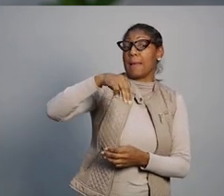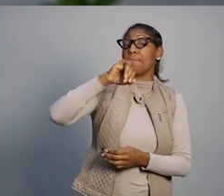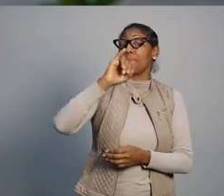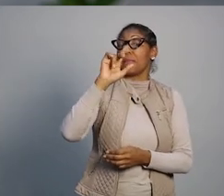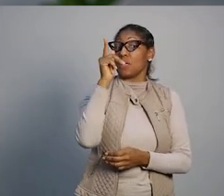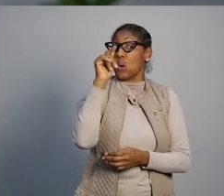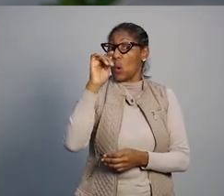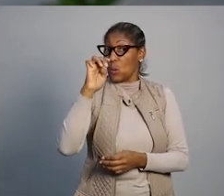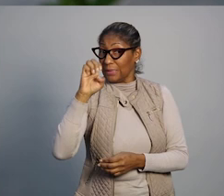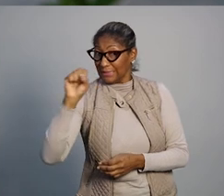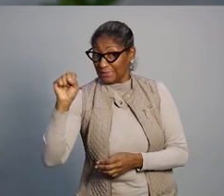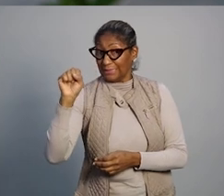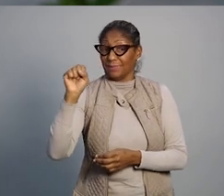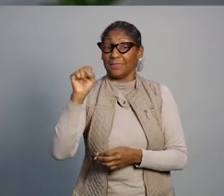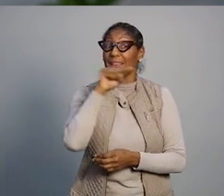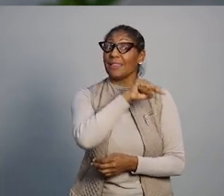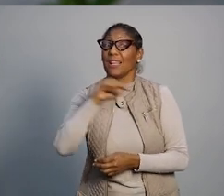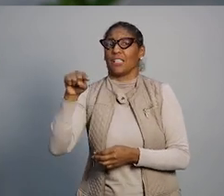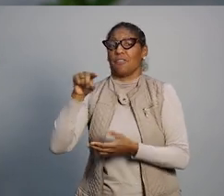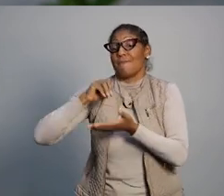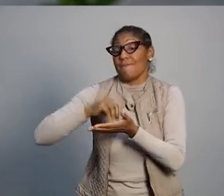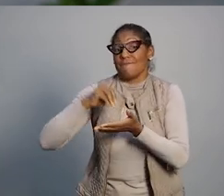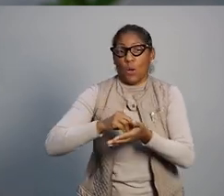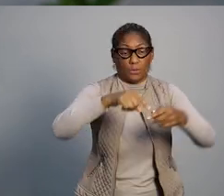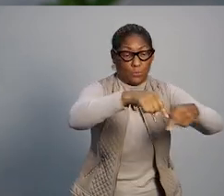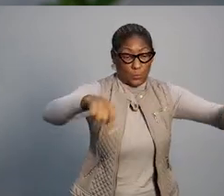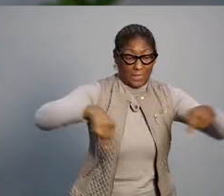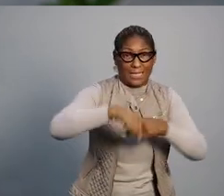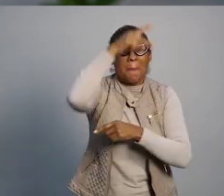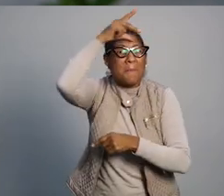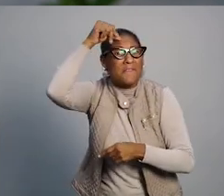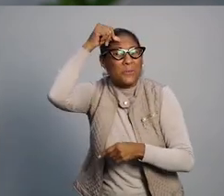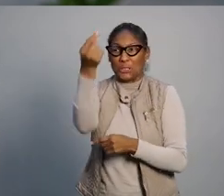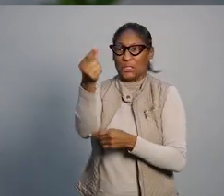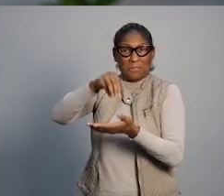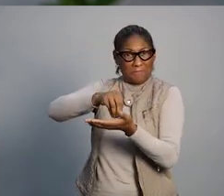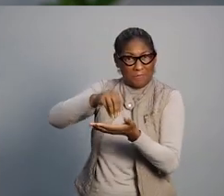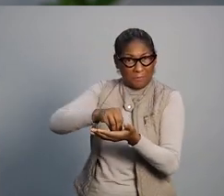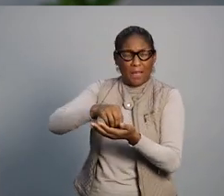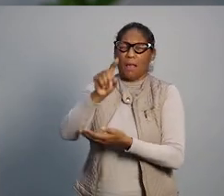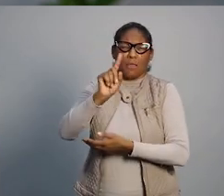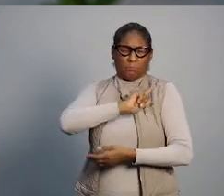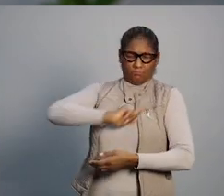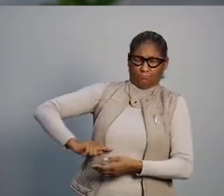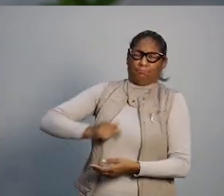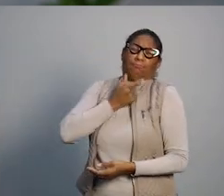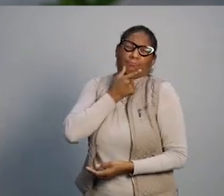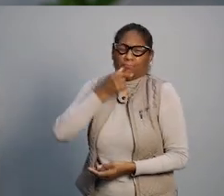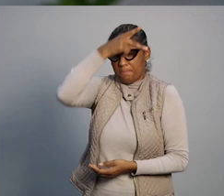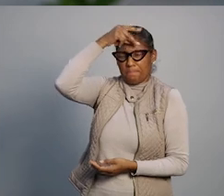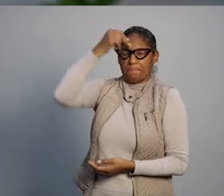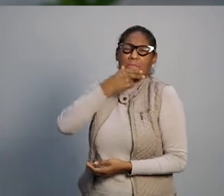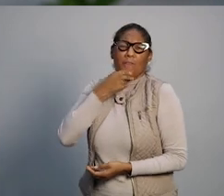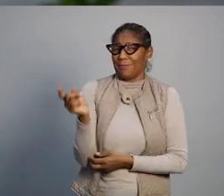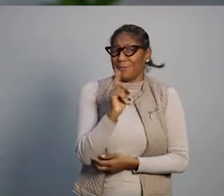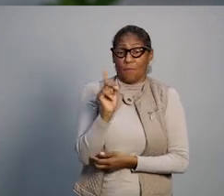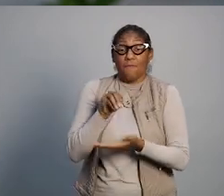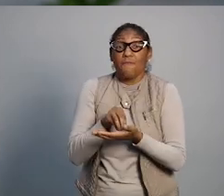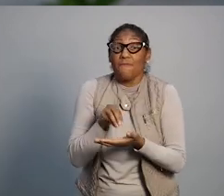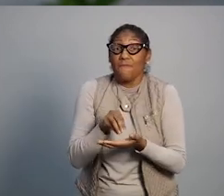São cerca de R$ 850 milhões a menos no Caixa das Prefeituras. Isso não é menos dinheiro para o